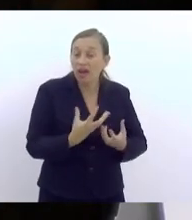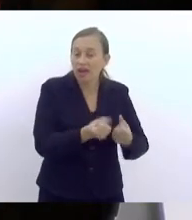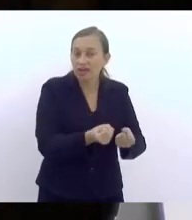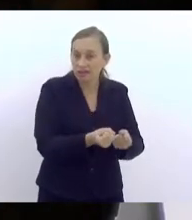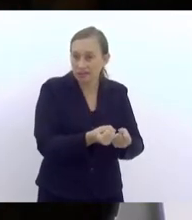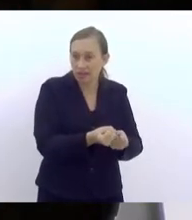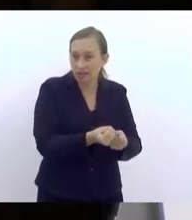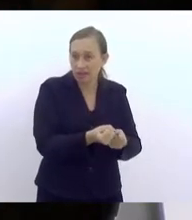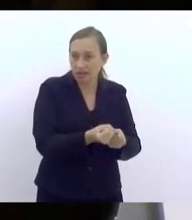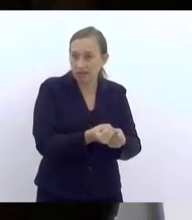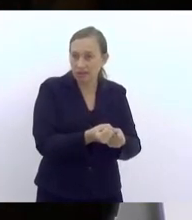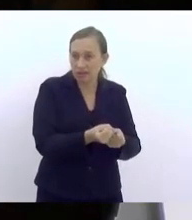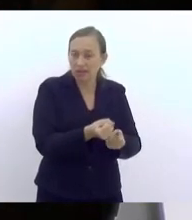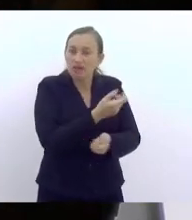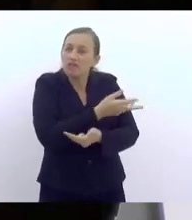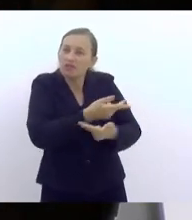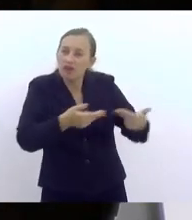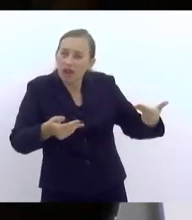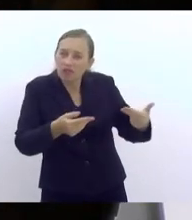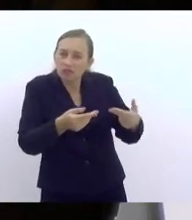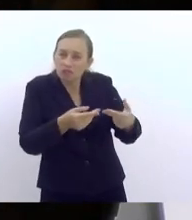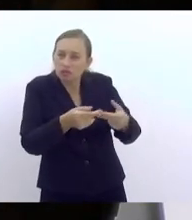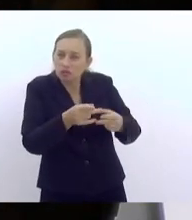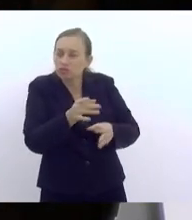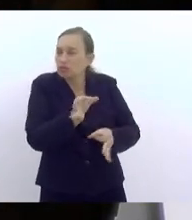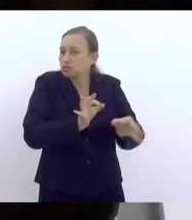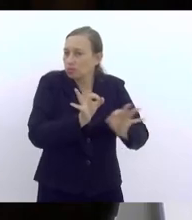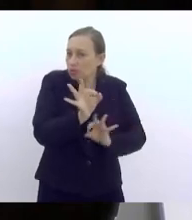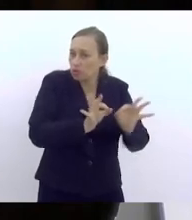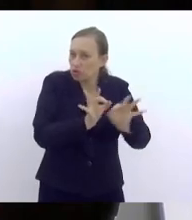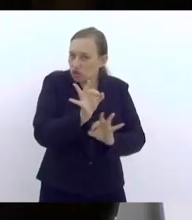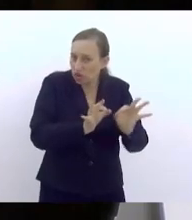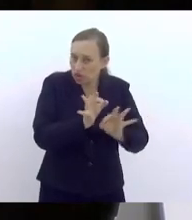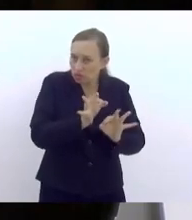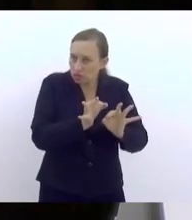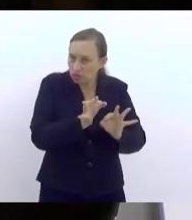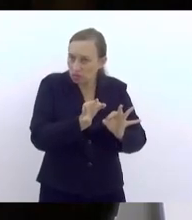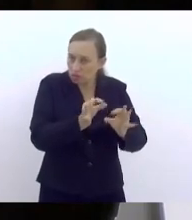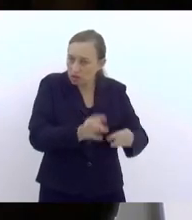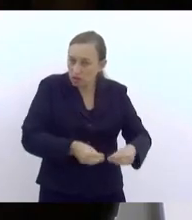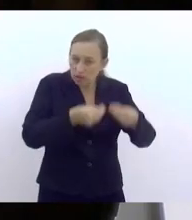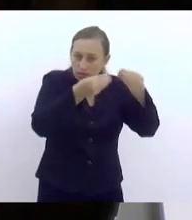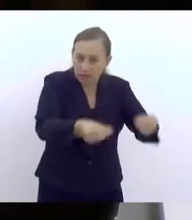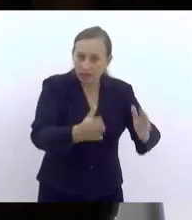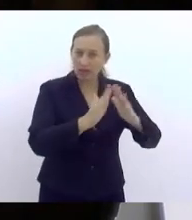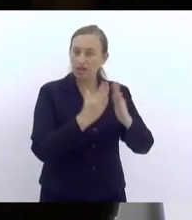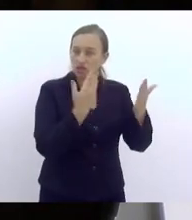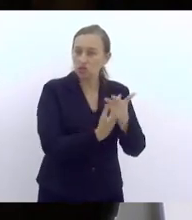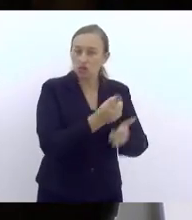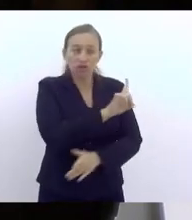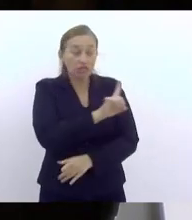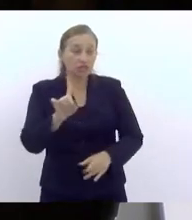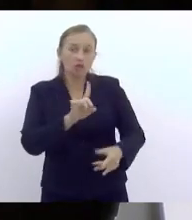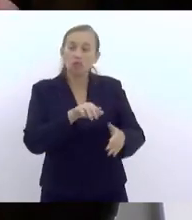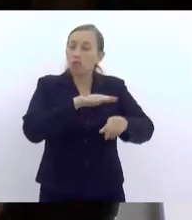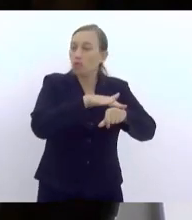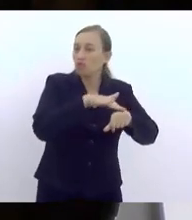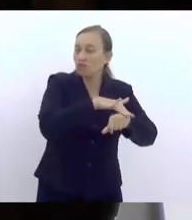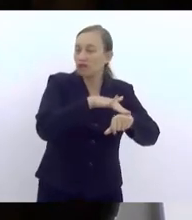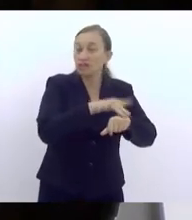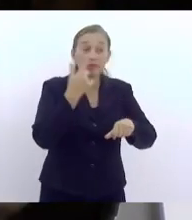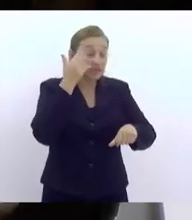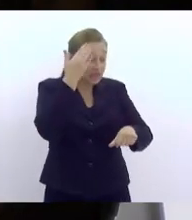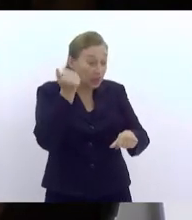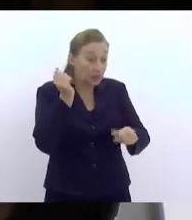é despejada uma série de projetos e programas que não conversam, muitas vezes, com a realidade da escola e a realidade